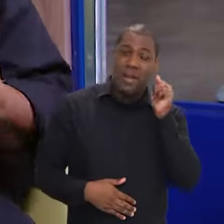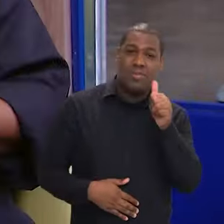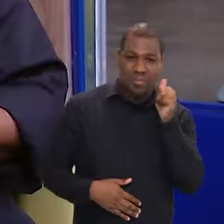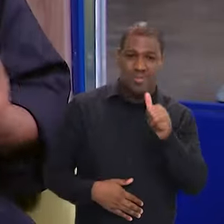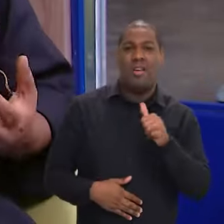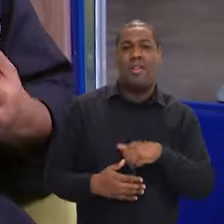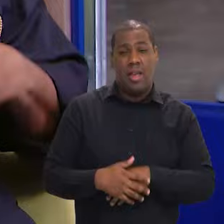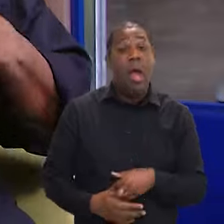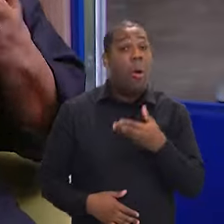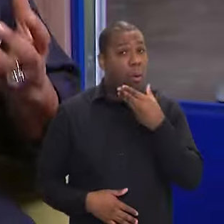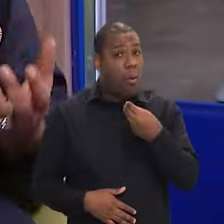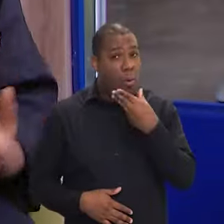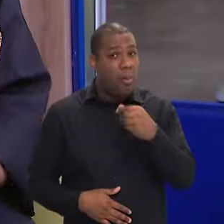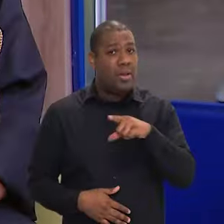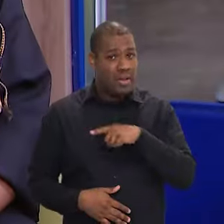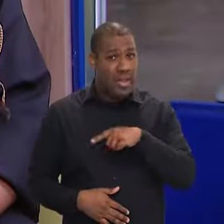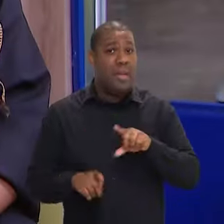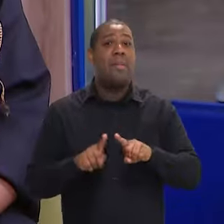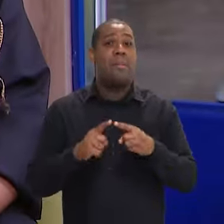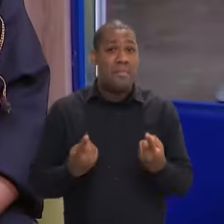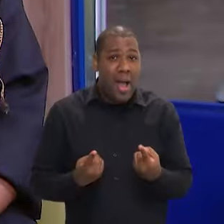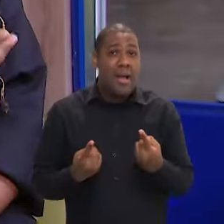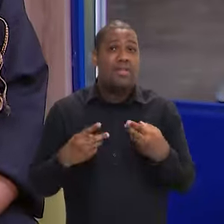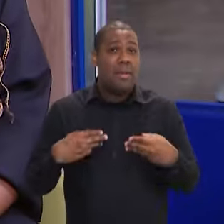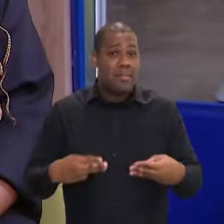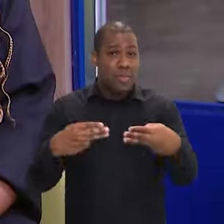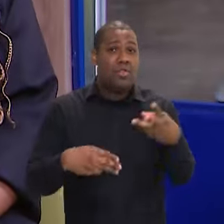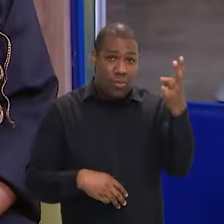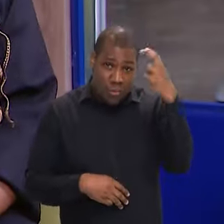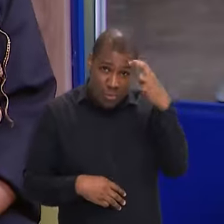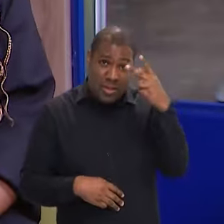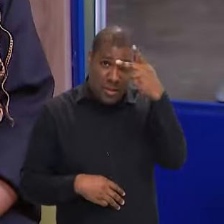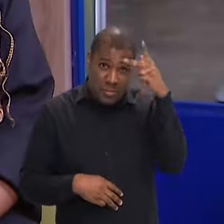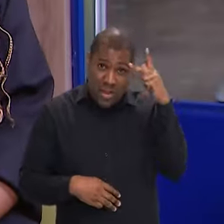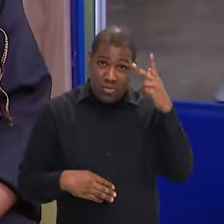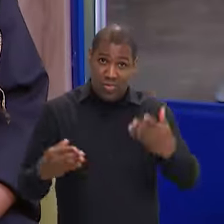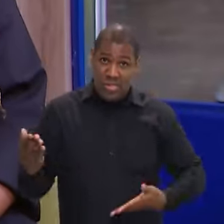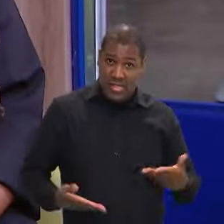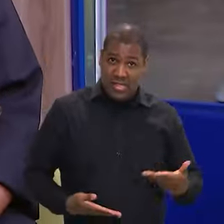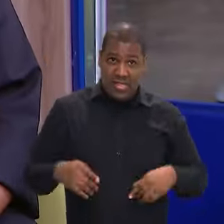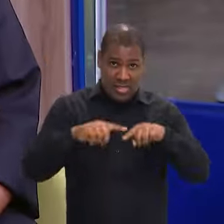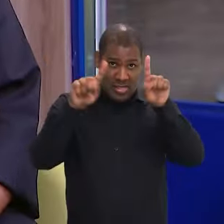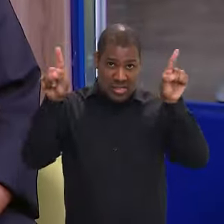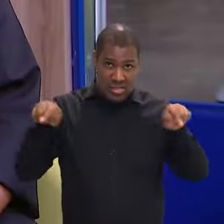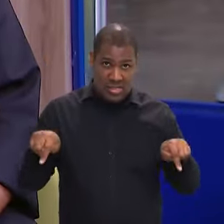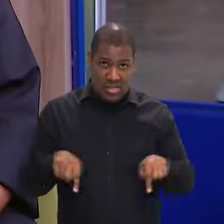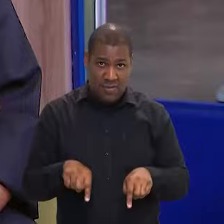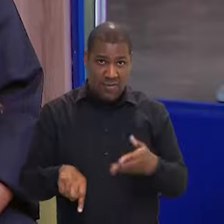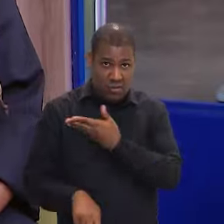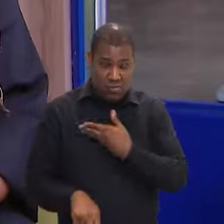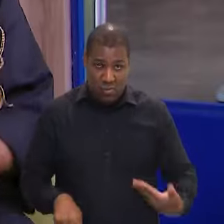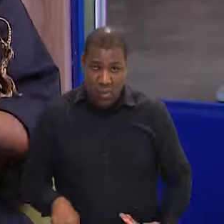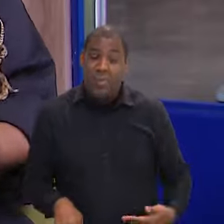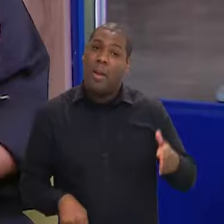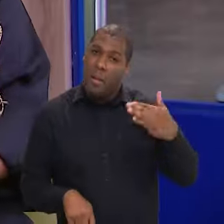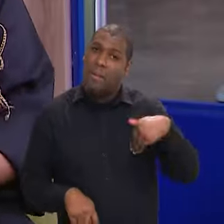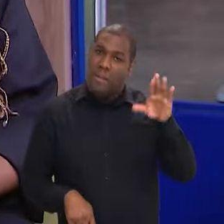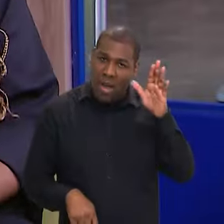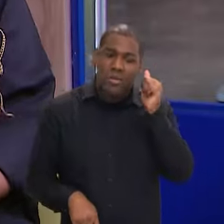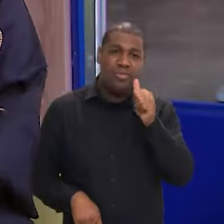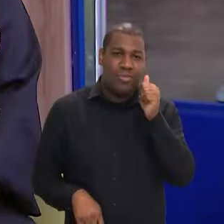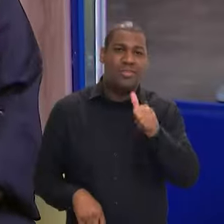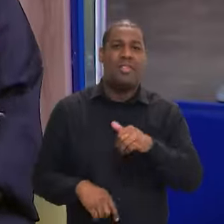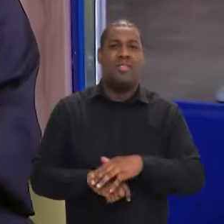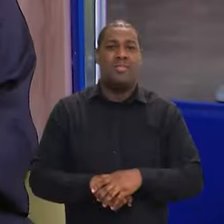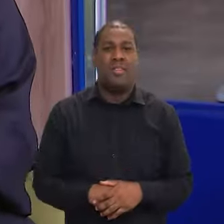tem homens, mas a grande maioria são mulheres. Também, no levantamento mais recente que tivemos também, no